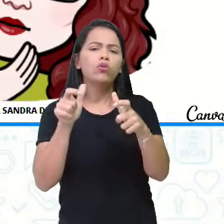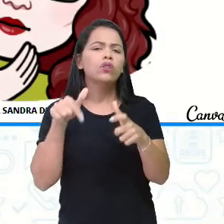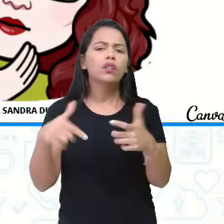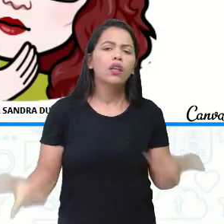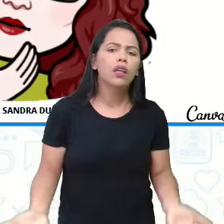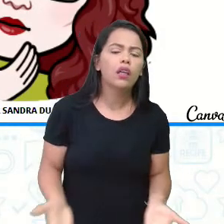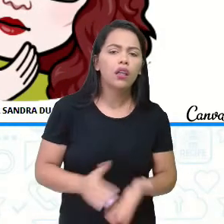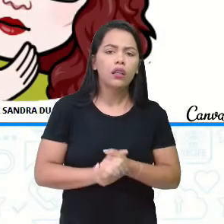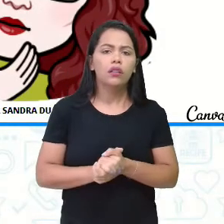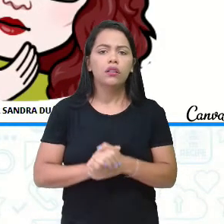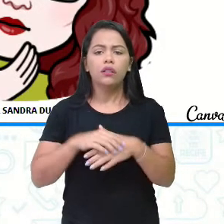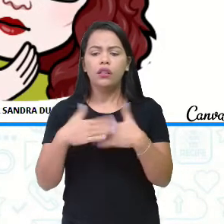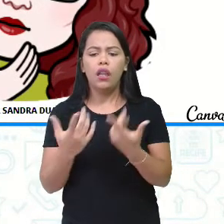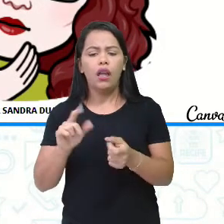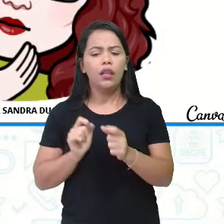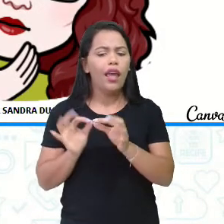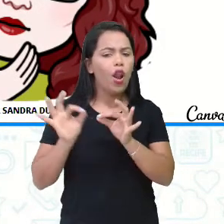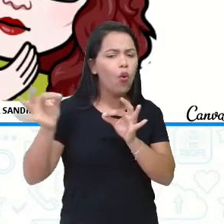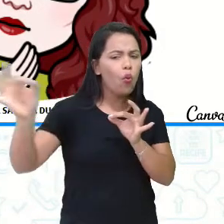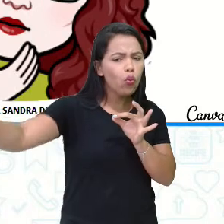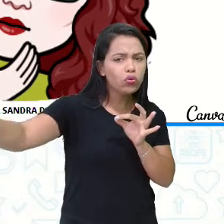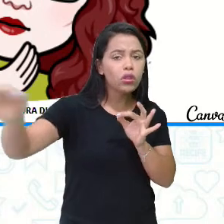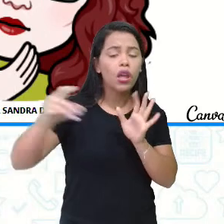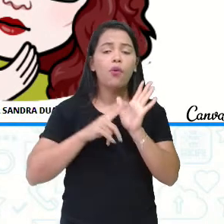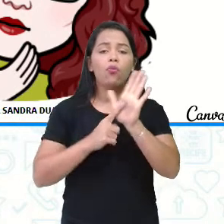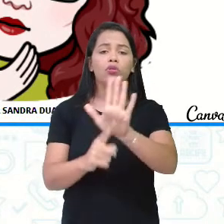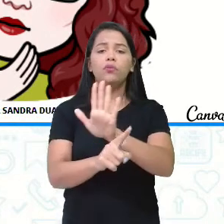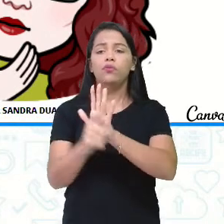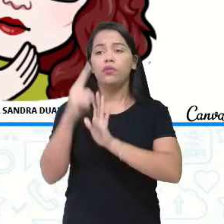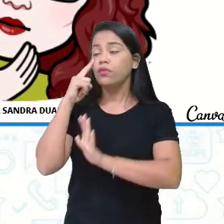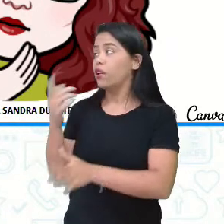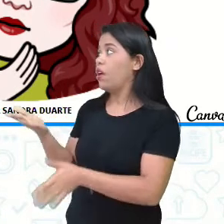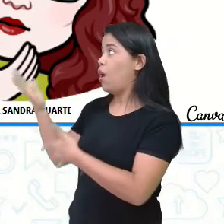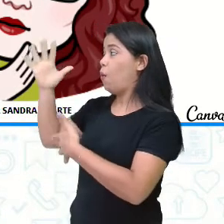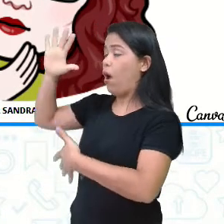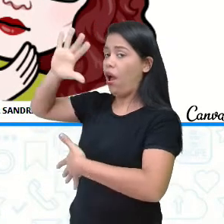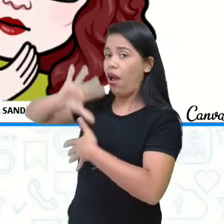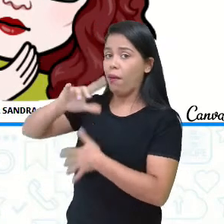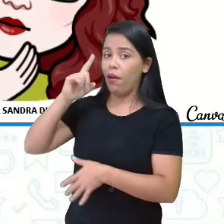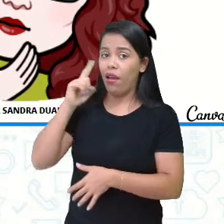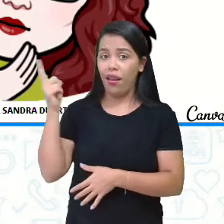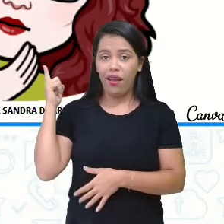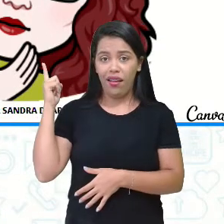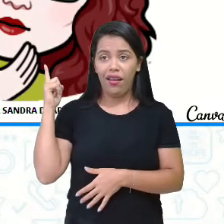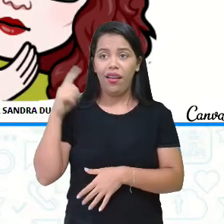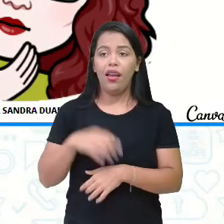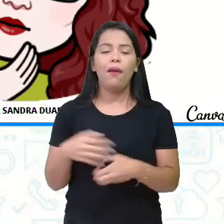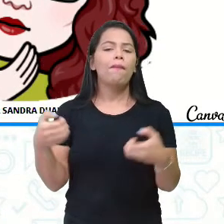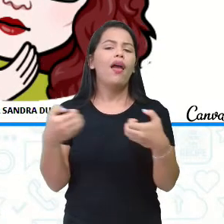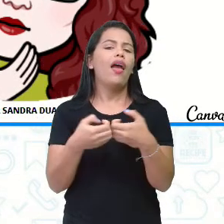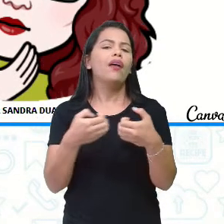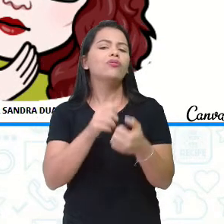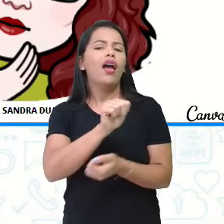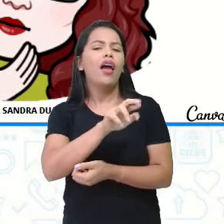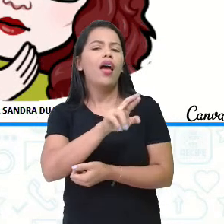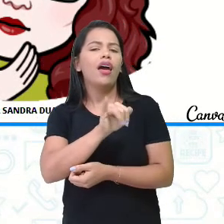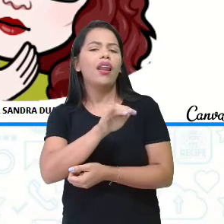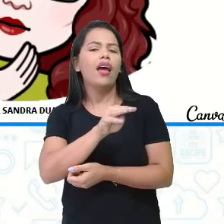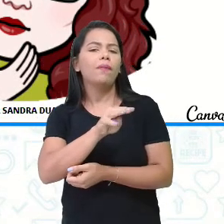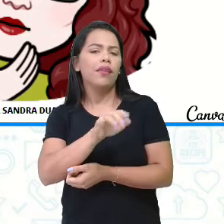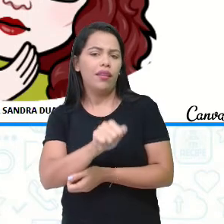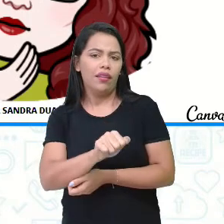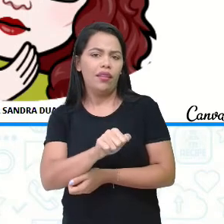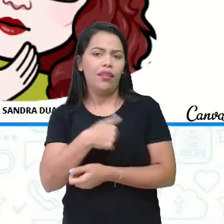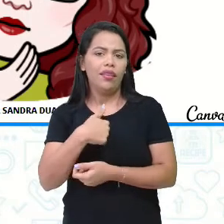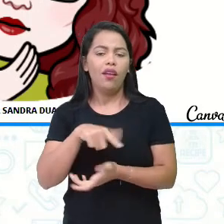lugar? Será que fica longe? Eu mostrei aí no mapa, tá vendo? Bem pequenininho aí, junto da Arábia Saudita. E eu trouxe